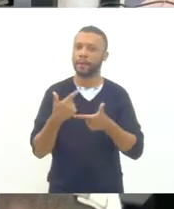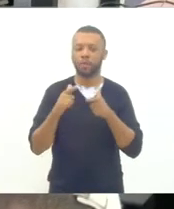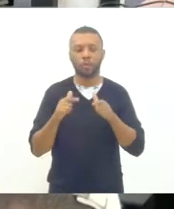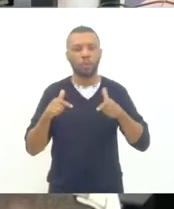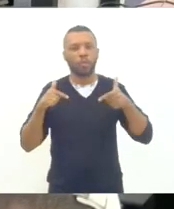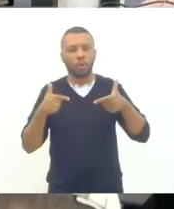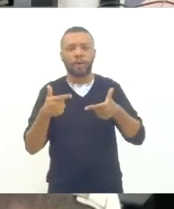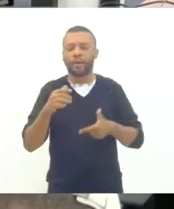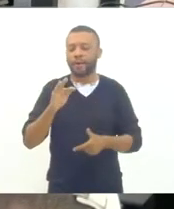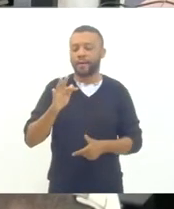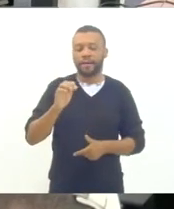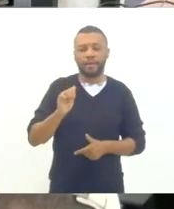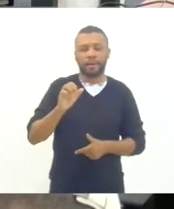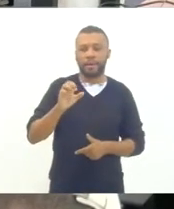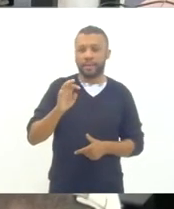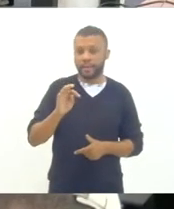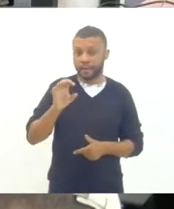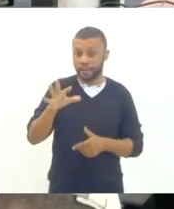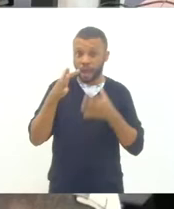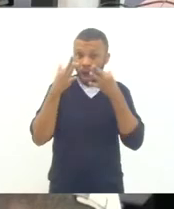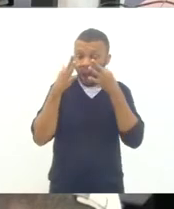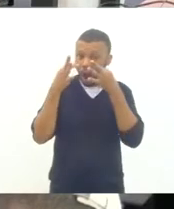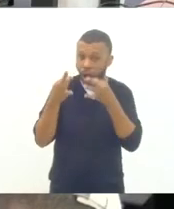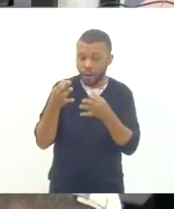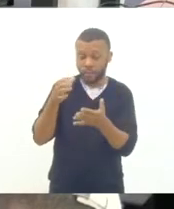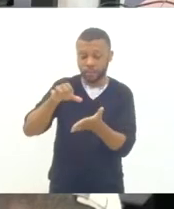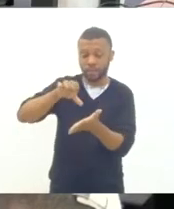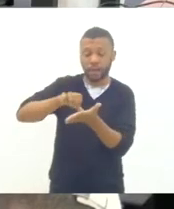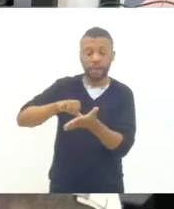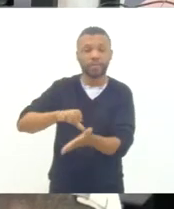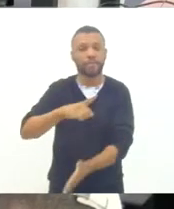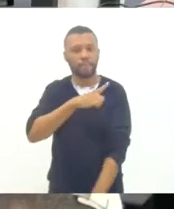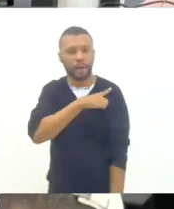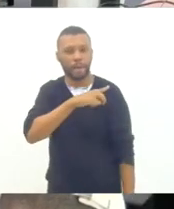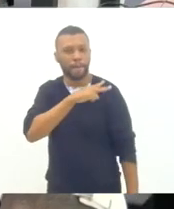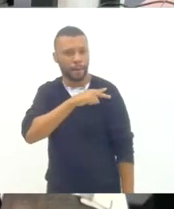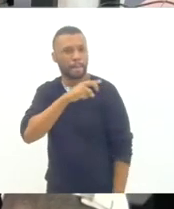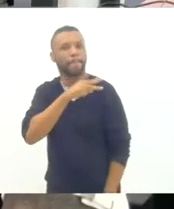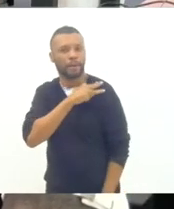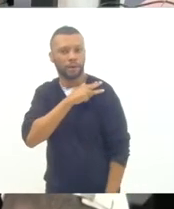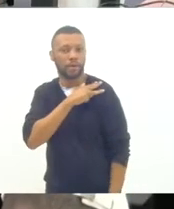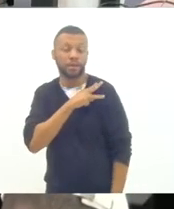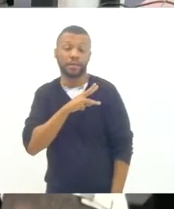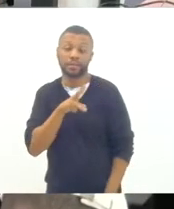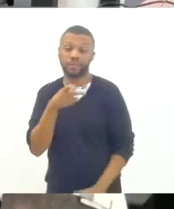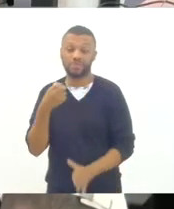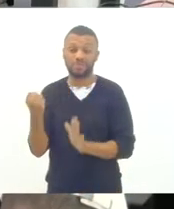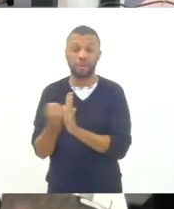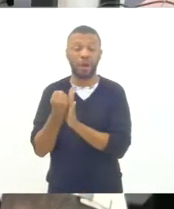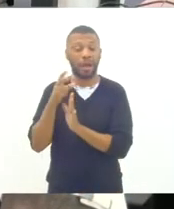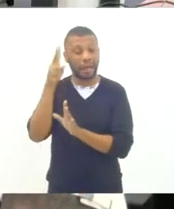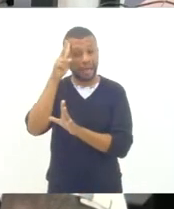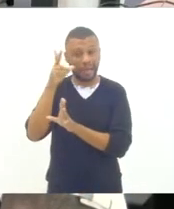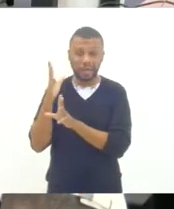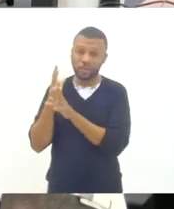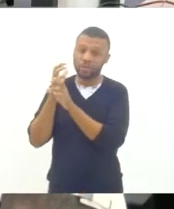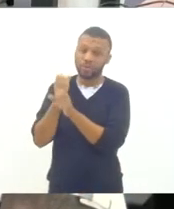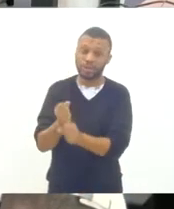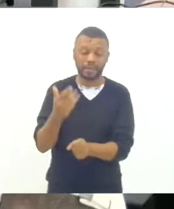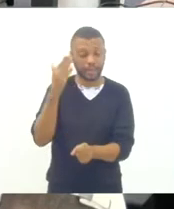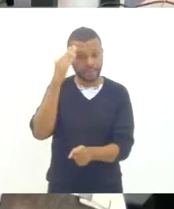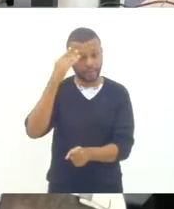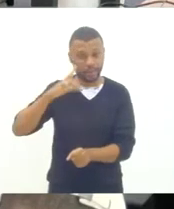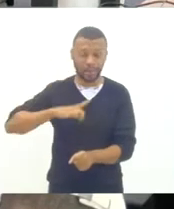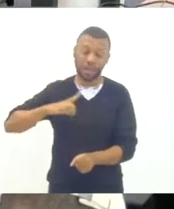olhe com atenção para as suas unidades de ensino médio, que são unidades históricas, e que a gente sabe que tem sofrido com uma série de problemas